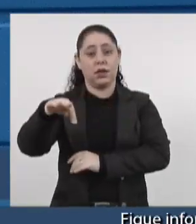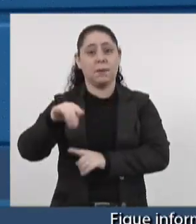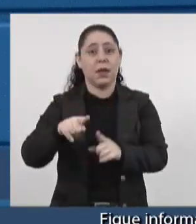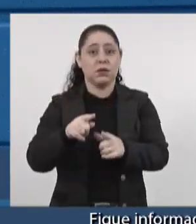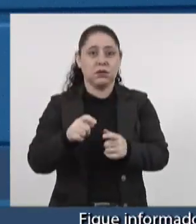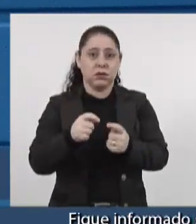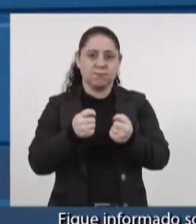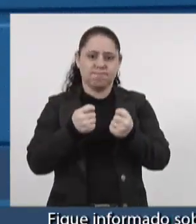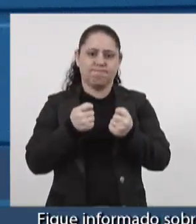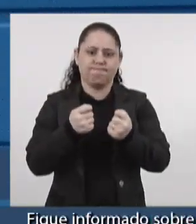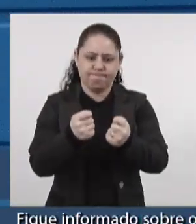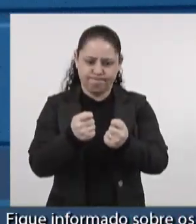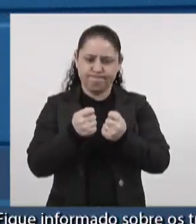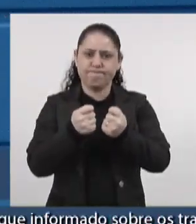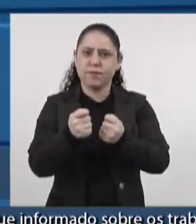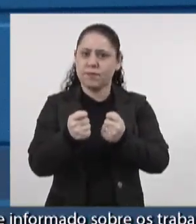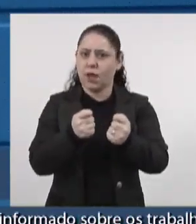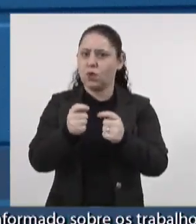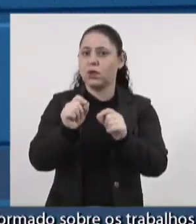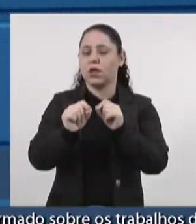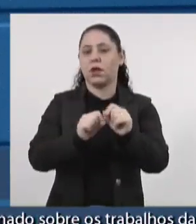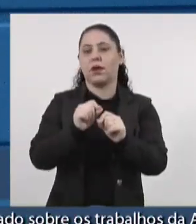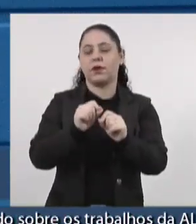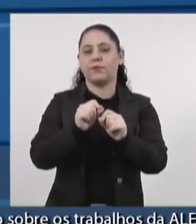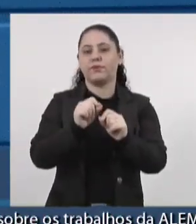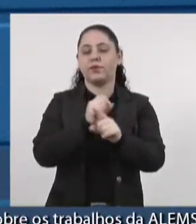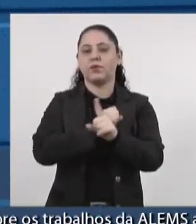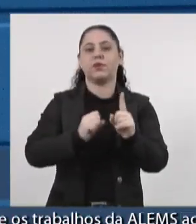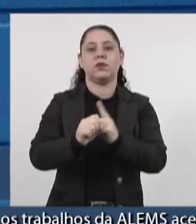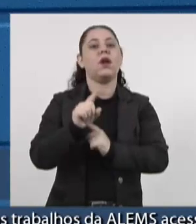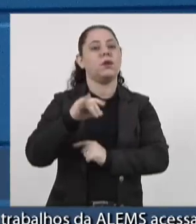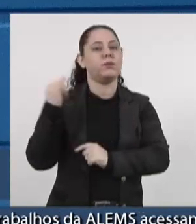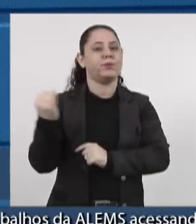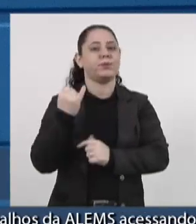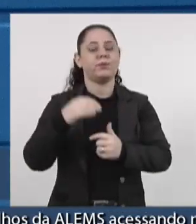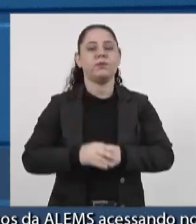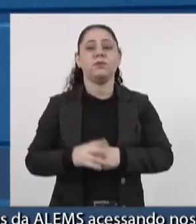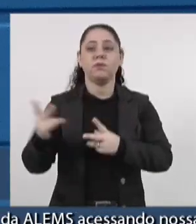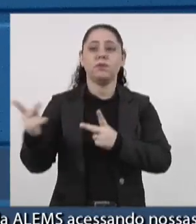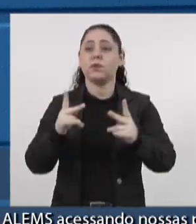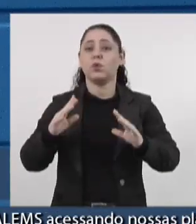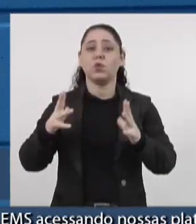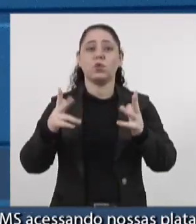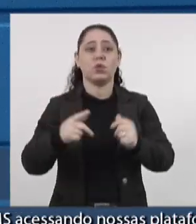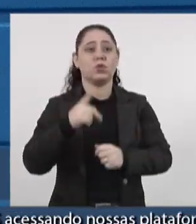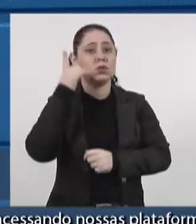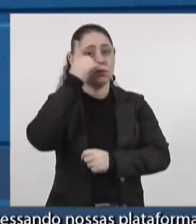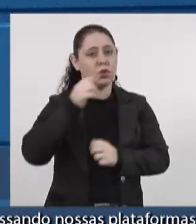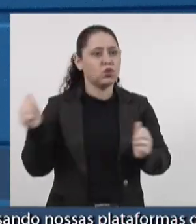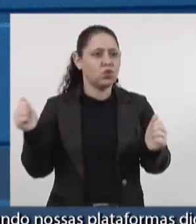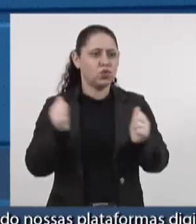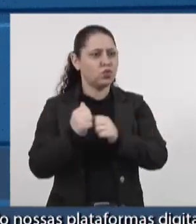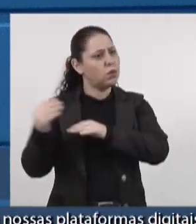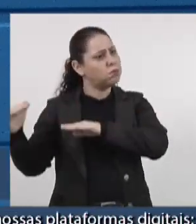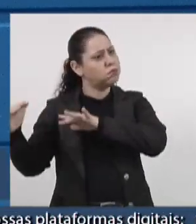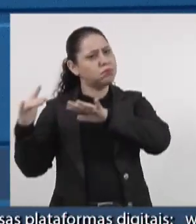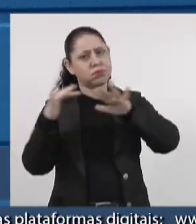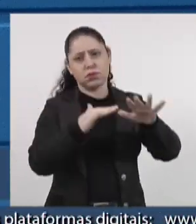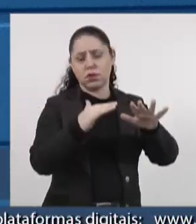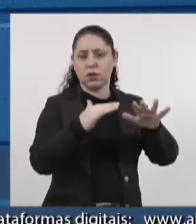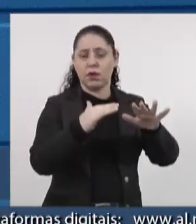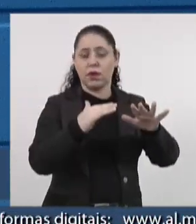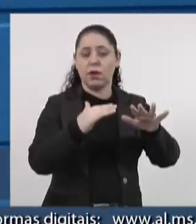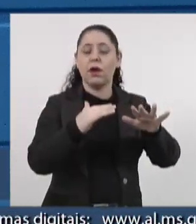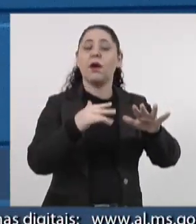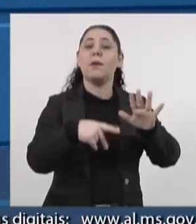sociedade sul-mato-grossense é de vital importância. Então, convido a todos os deputados a estarem presentes conosco, nesse que vai